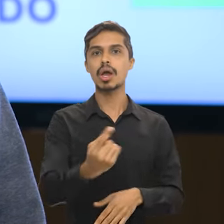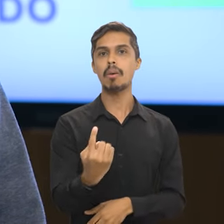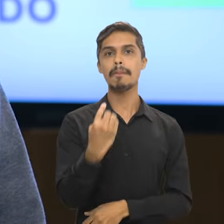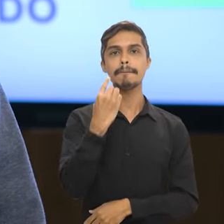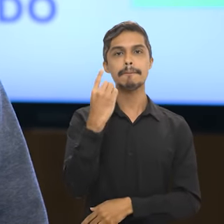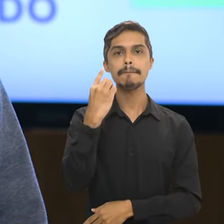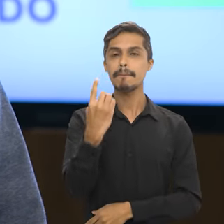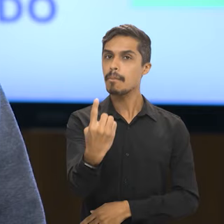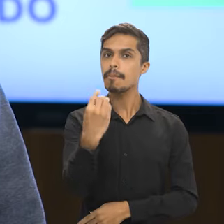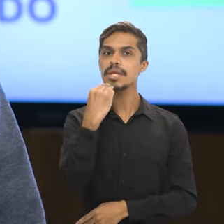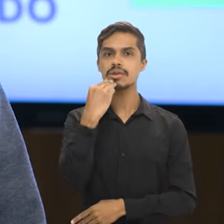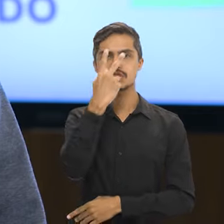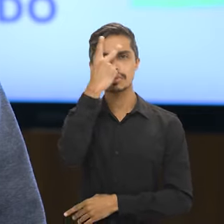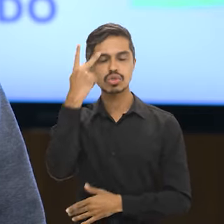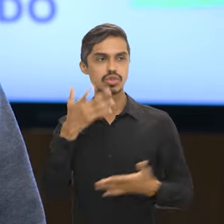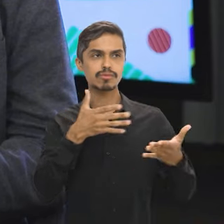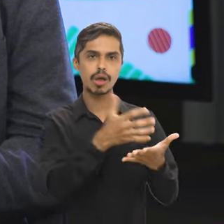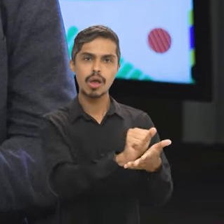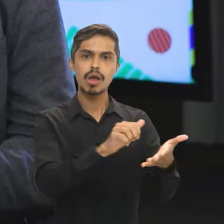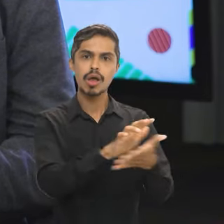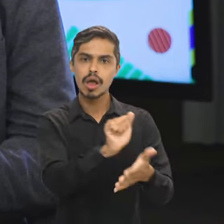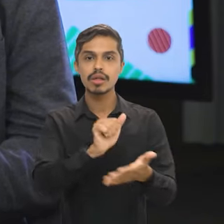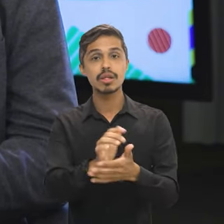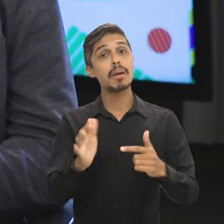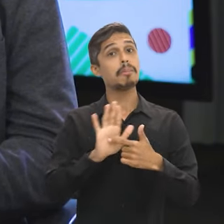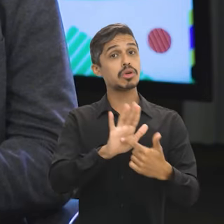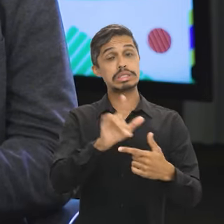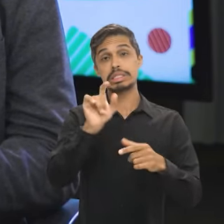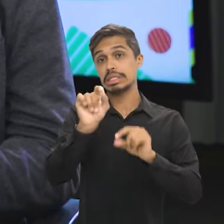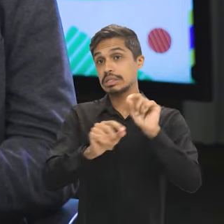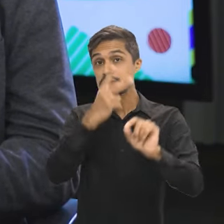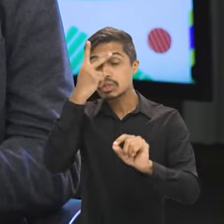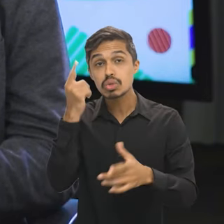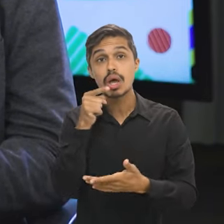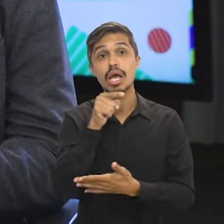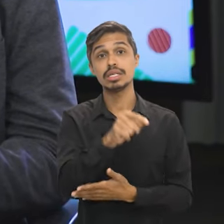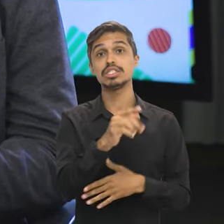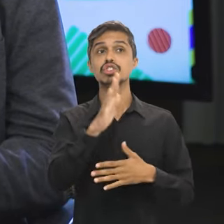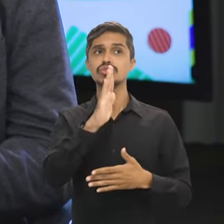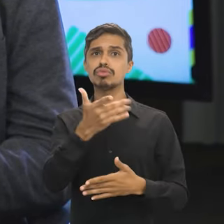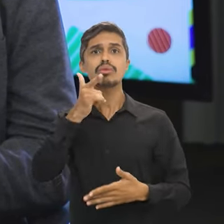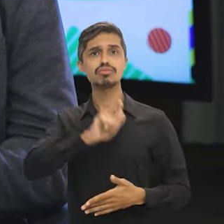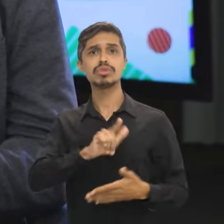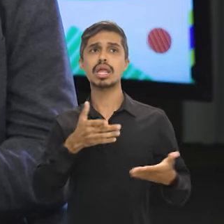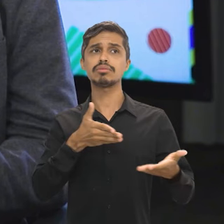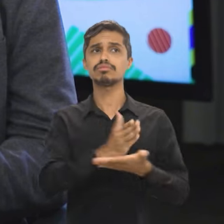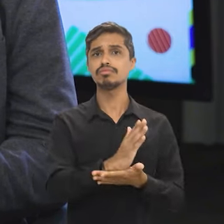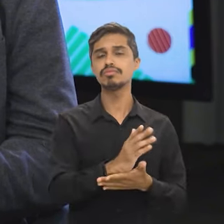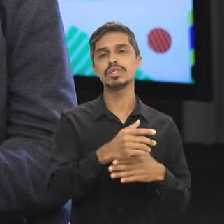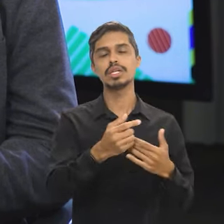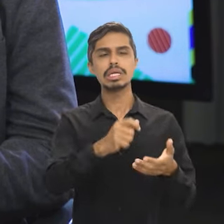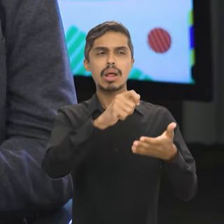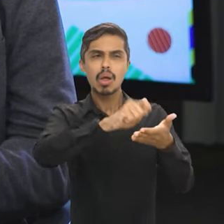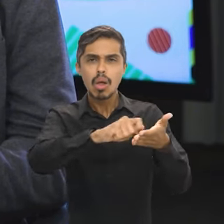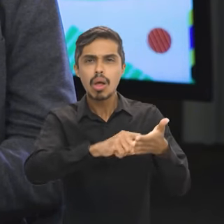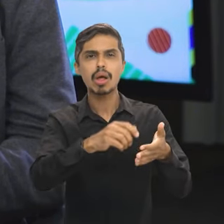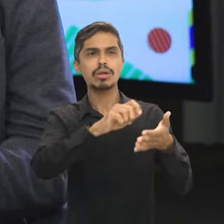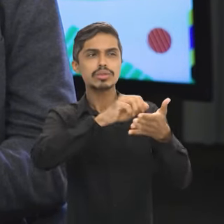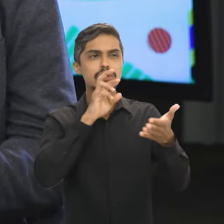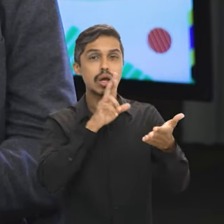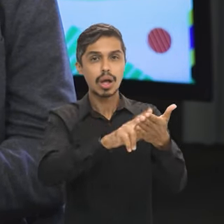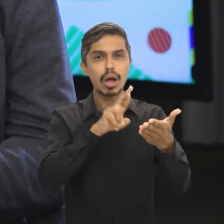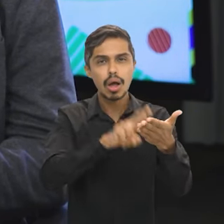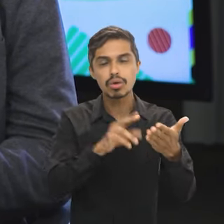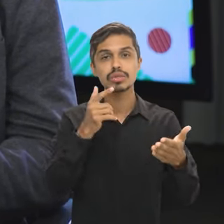passou da marca de um milhão de inscritos. O que demonstra que as pessoas estão conseguindo acessar. Então, assim, é ressaltar que se tiver